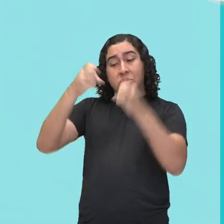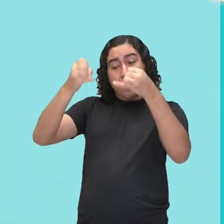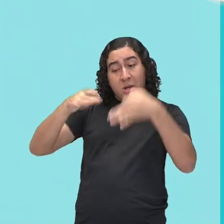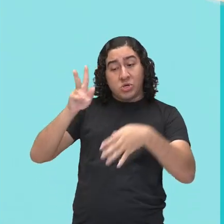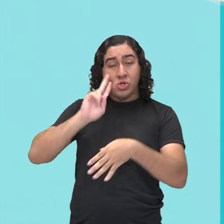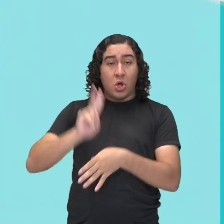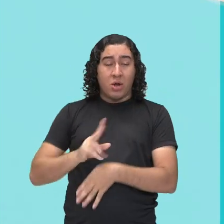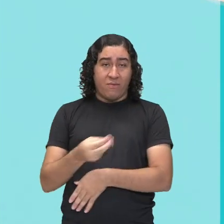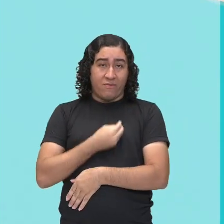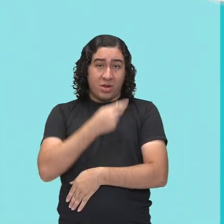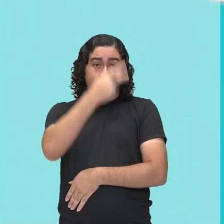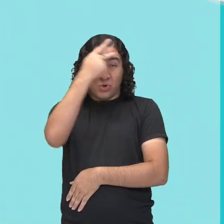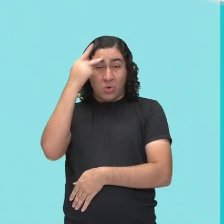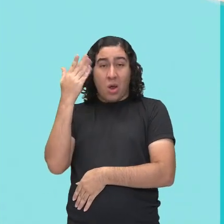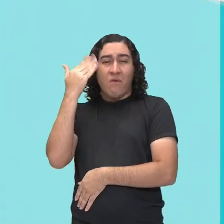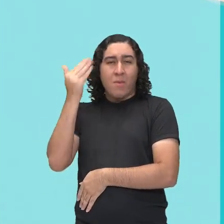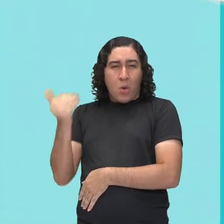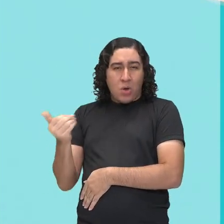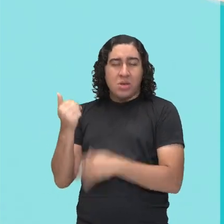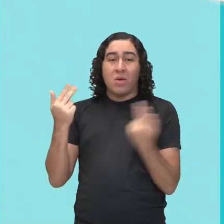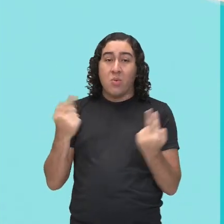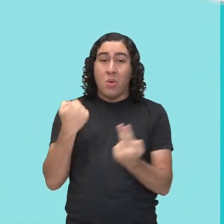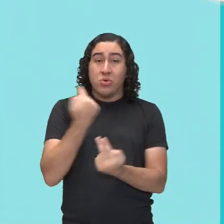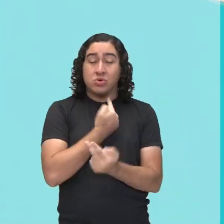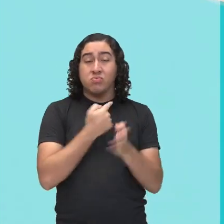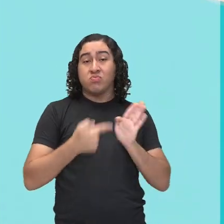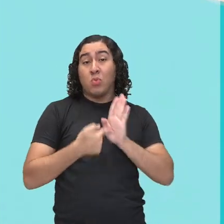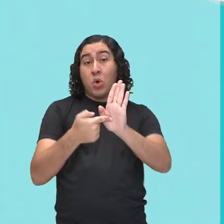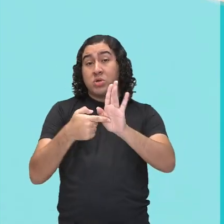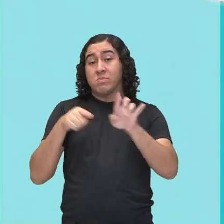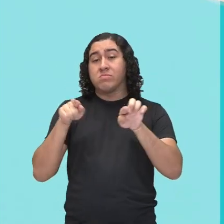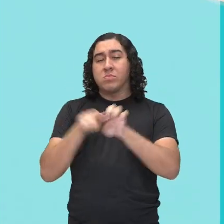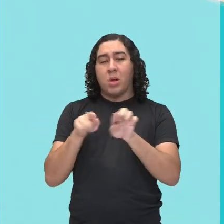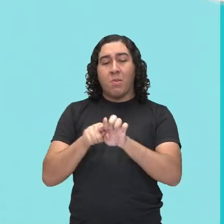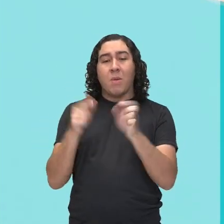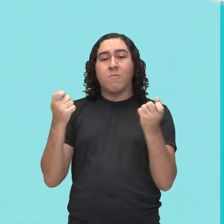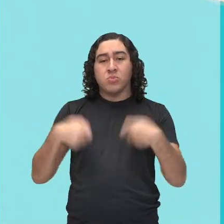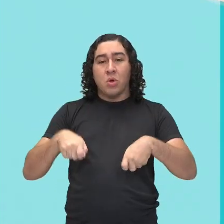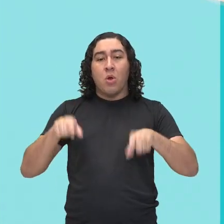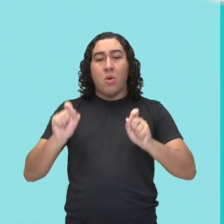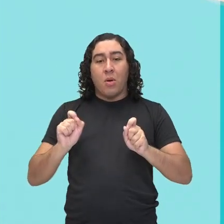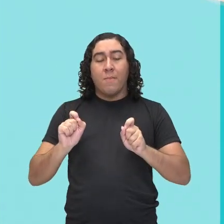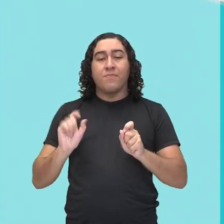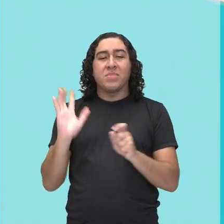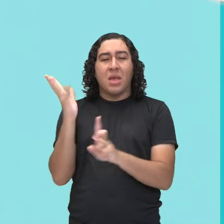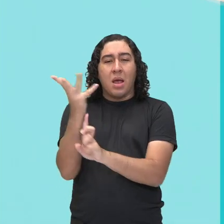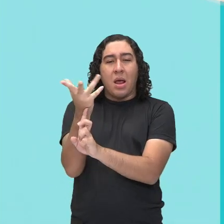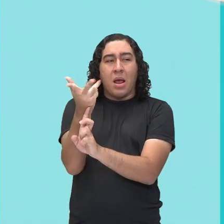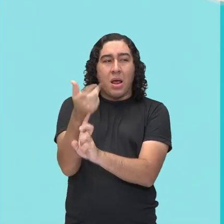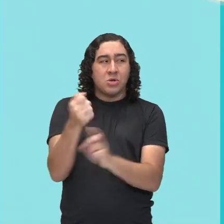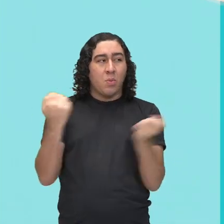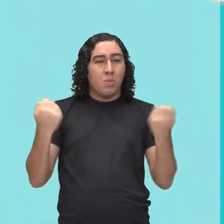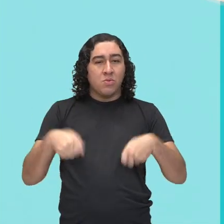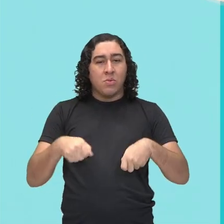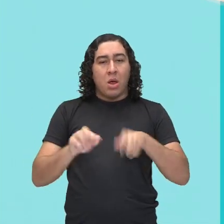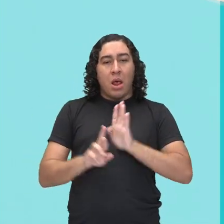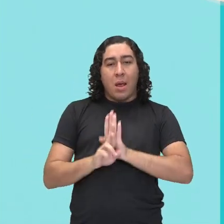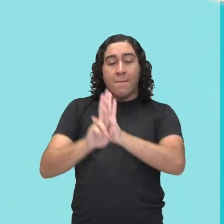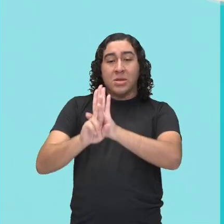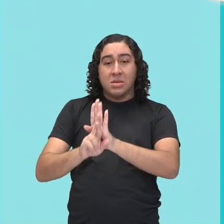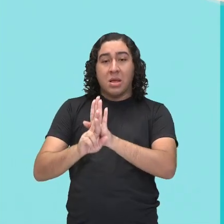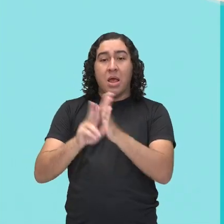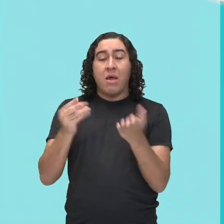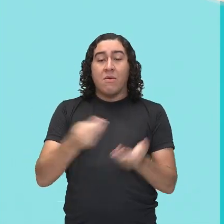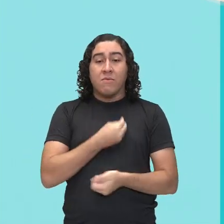famosa, como nós mostramos o exemplo. E também, a arte pode representar a realidade